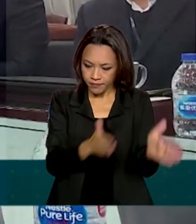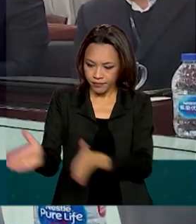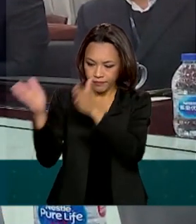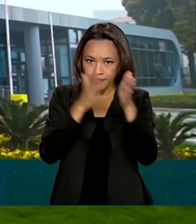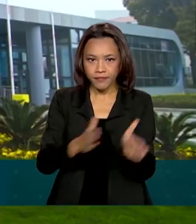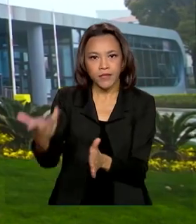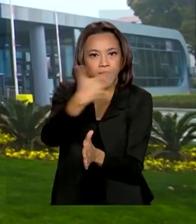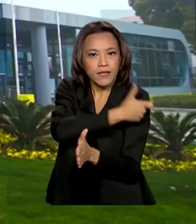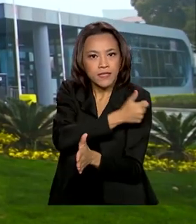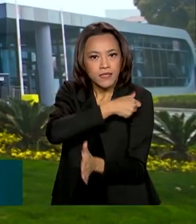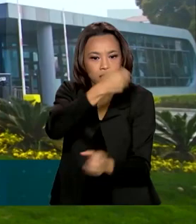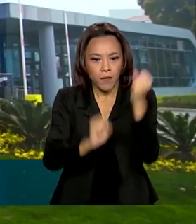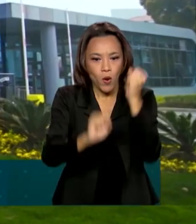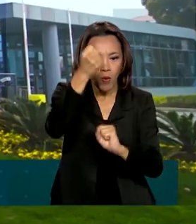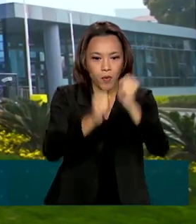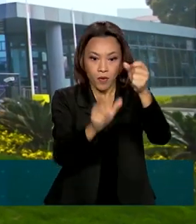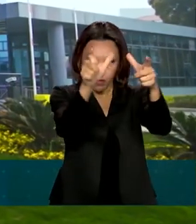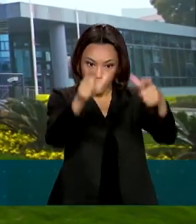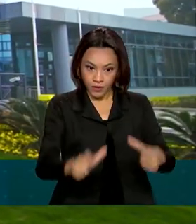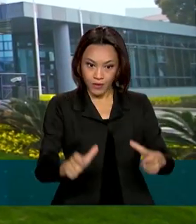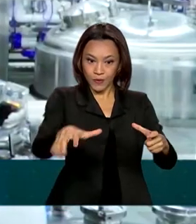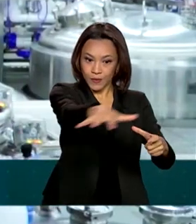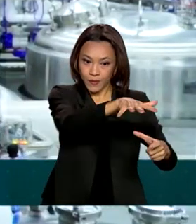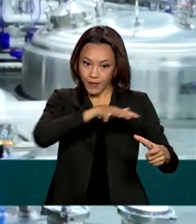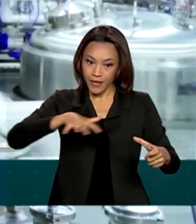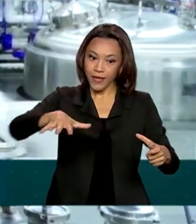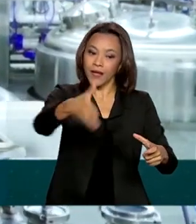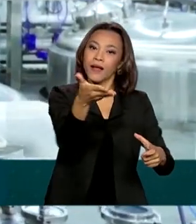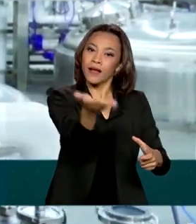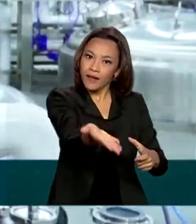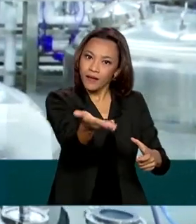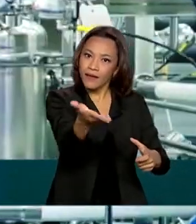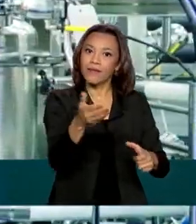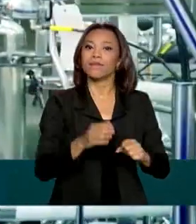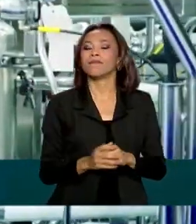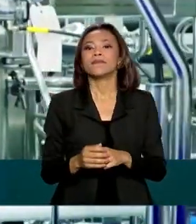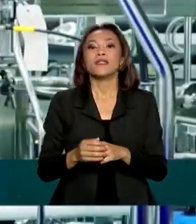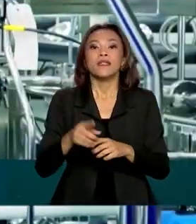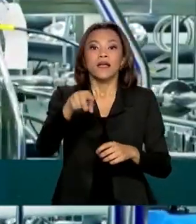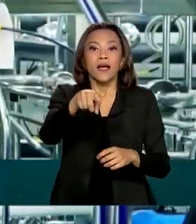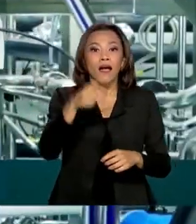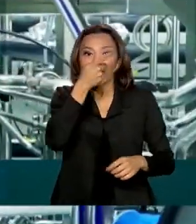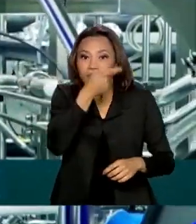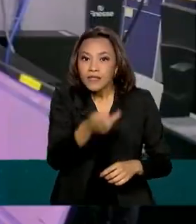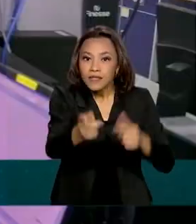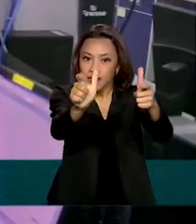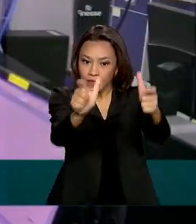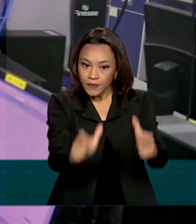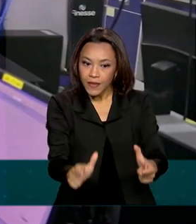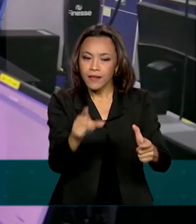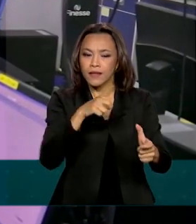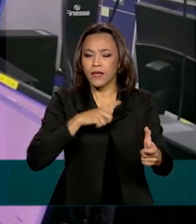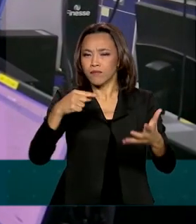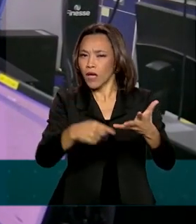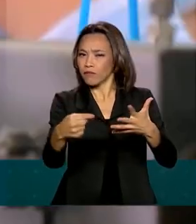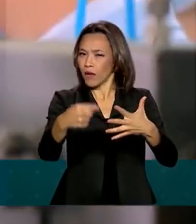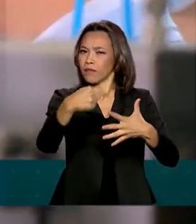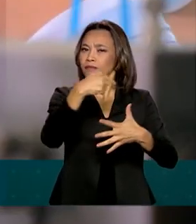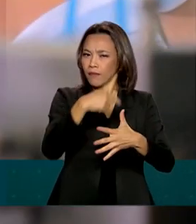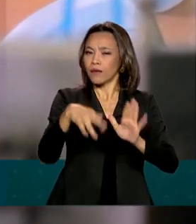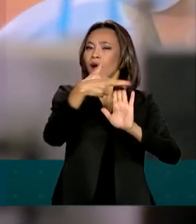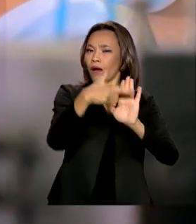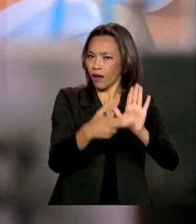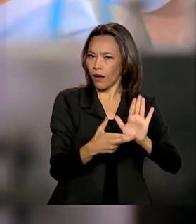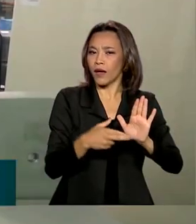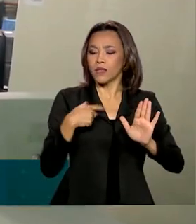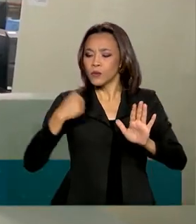fabricada na cidade de Uxi, a 130 quilômetros de Xangai. A visita avalia uma série de requisitos, entre